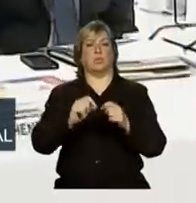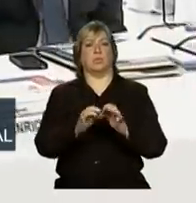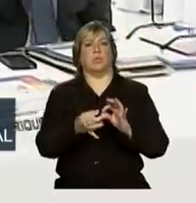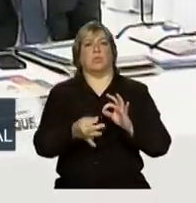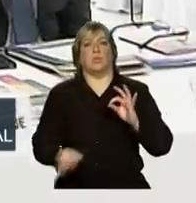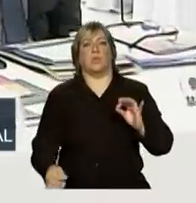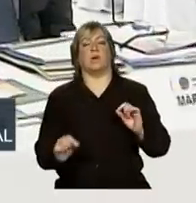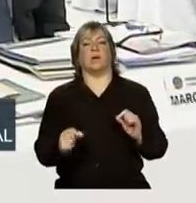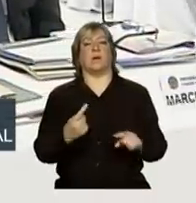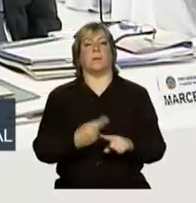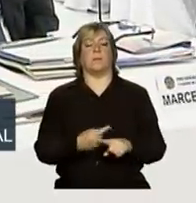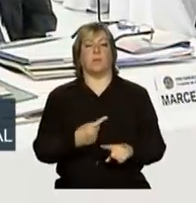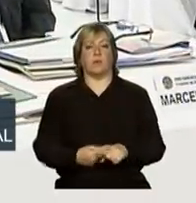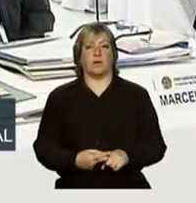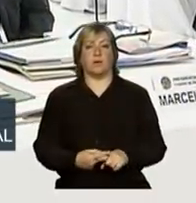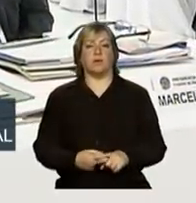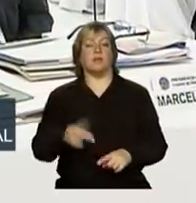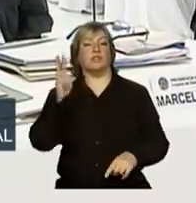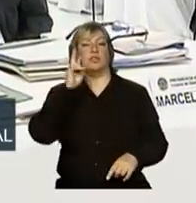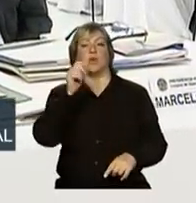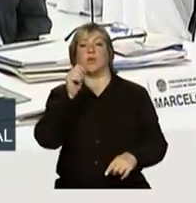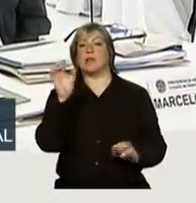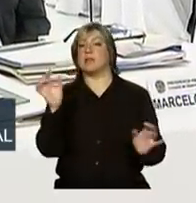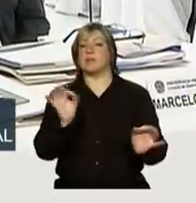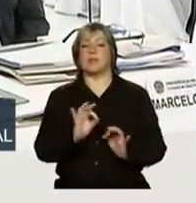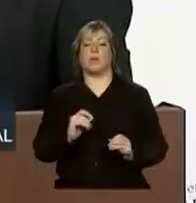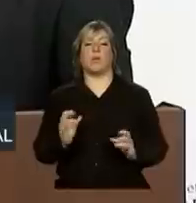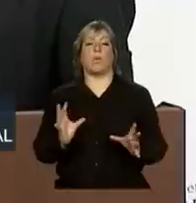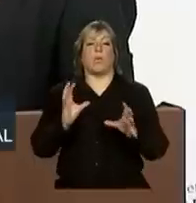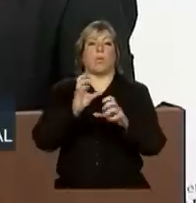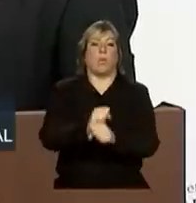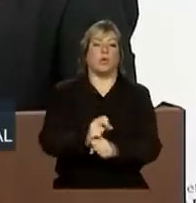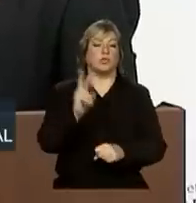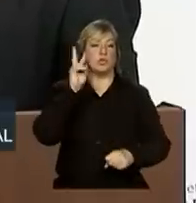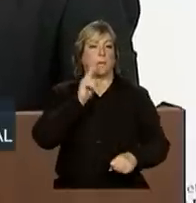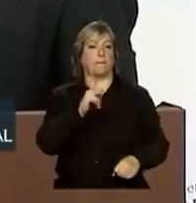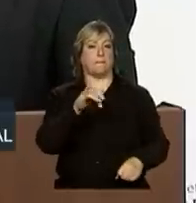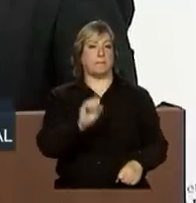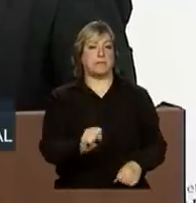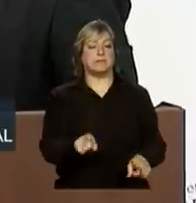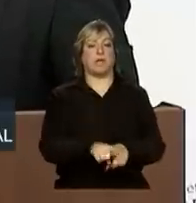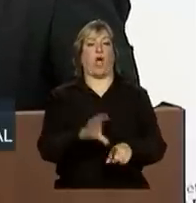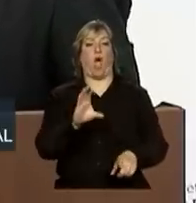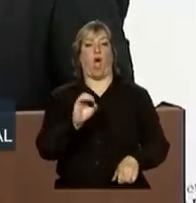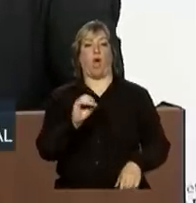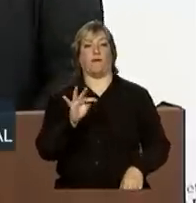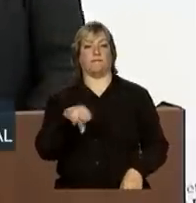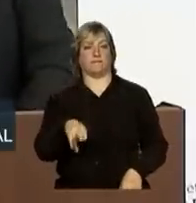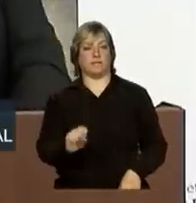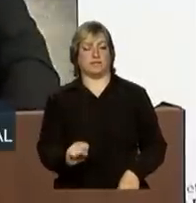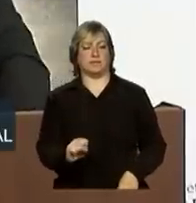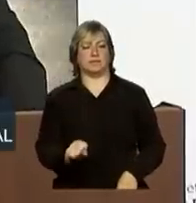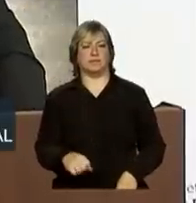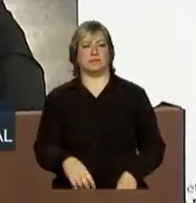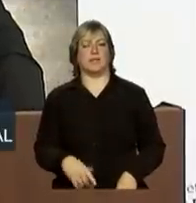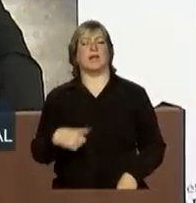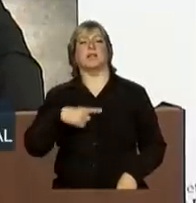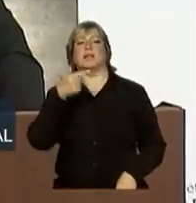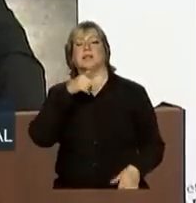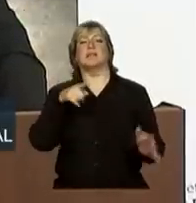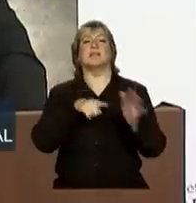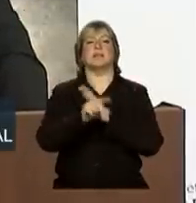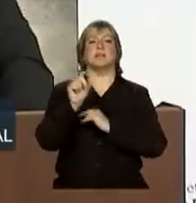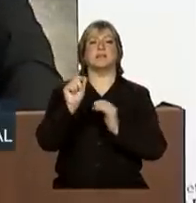na questão da não-cumulatividade sobre o PIS e COFINS. E aí eu disse, secretário, papel higiênico, o senhor não vai